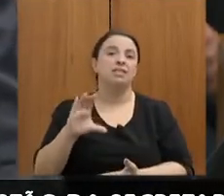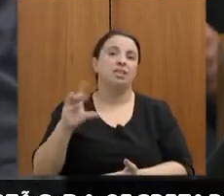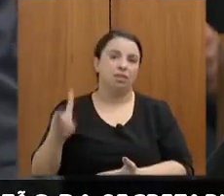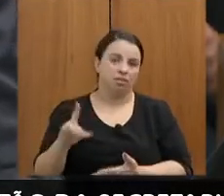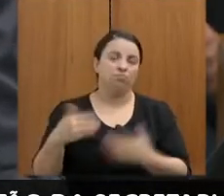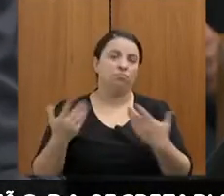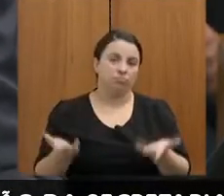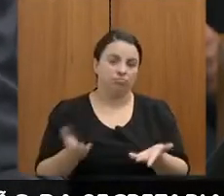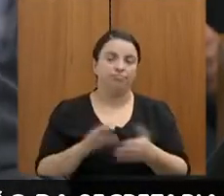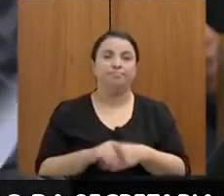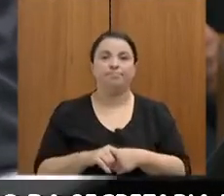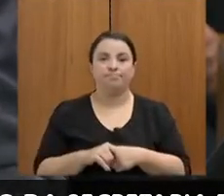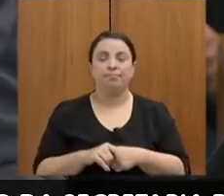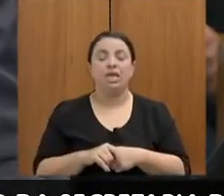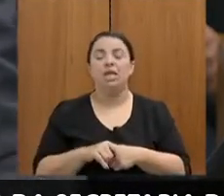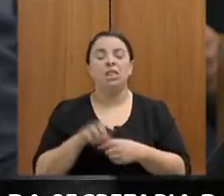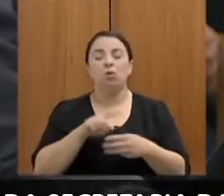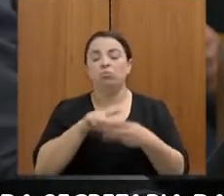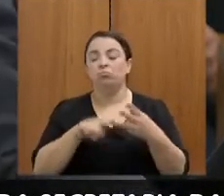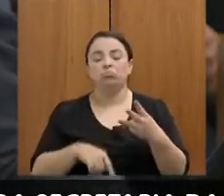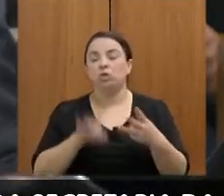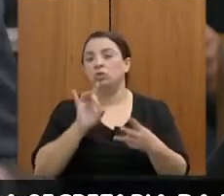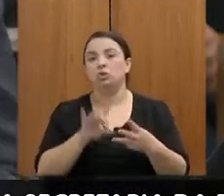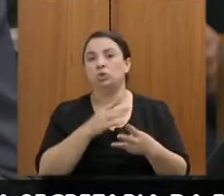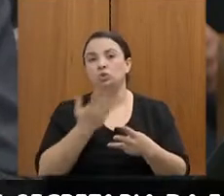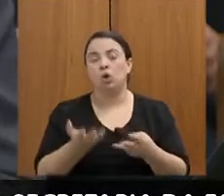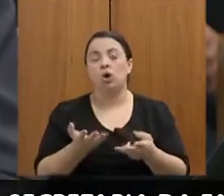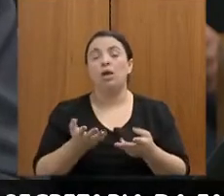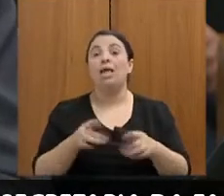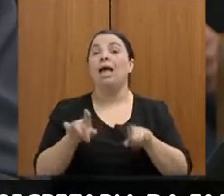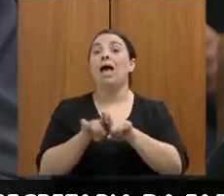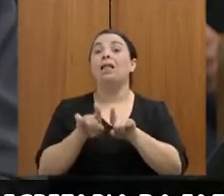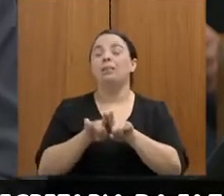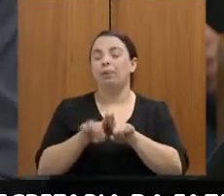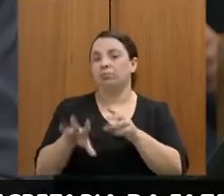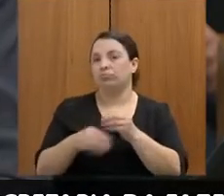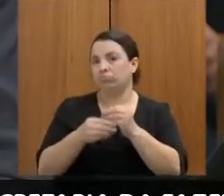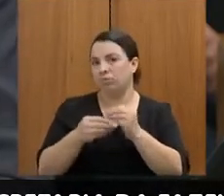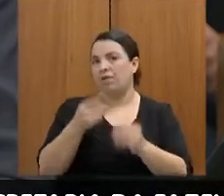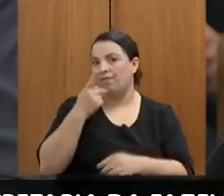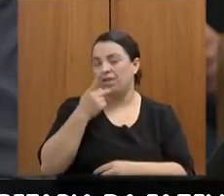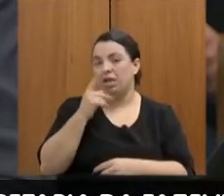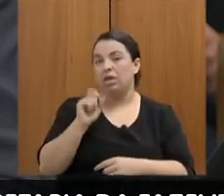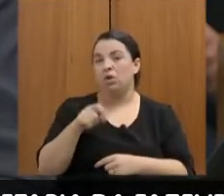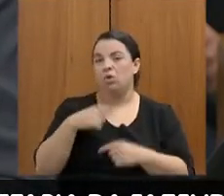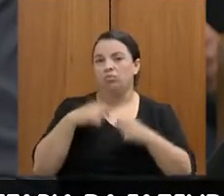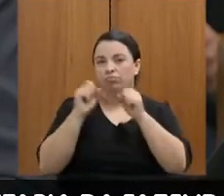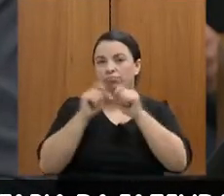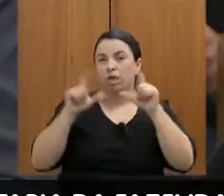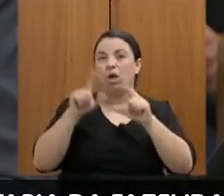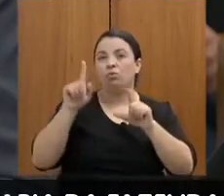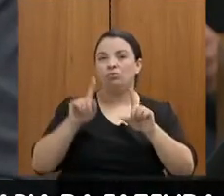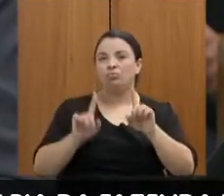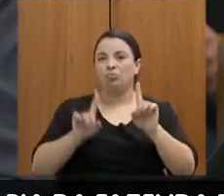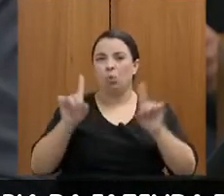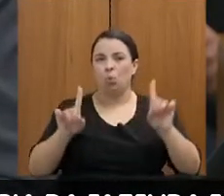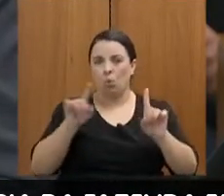Então, basicamente, é só isso. Queria falar também que me chamou muita atenção um gráfico,